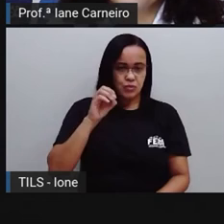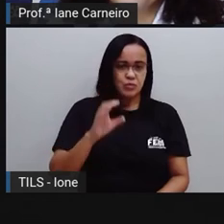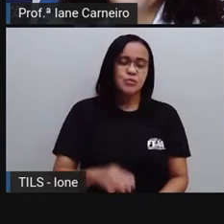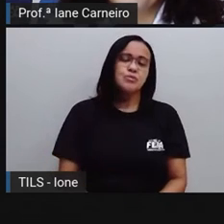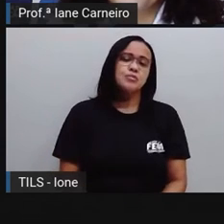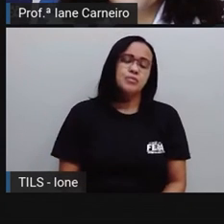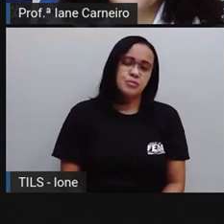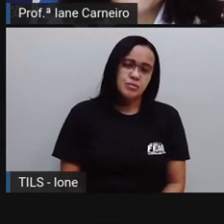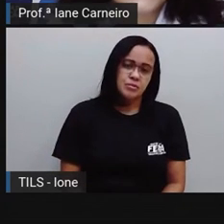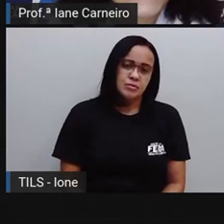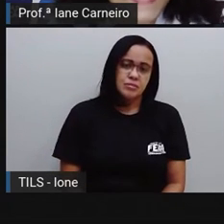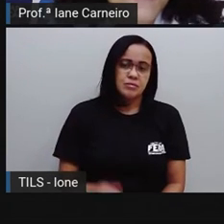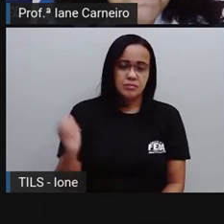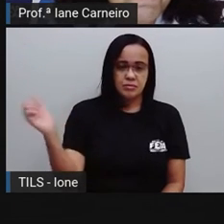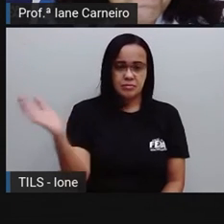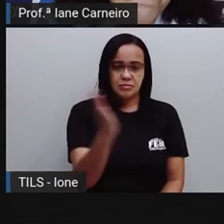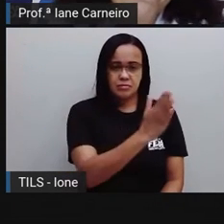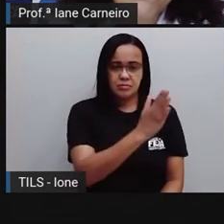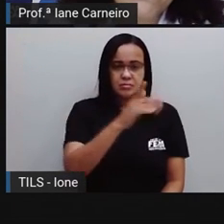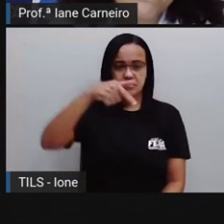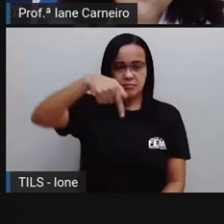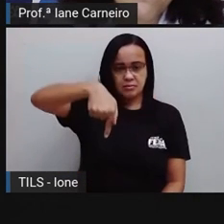Vamos para o próximo, letra Q.